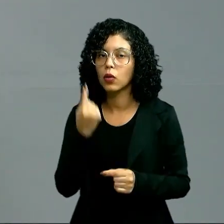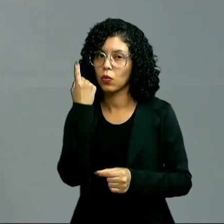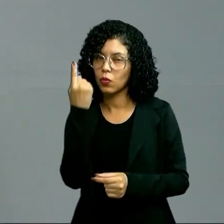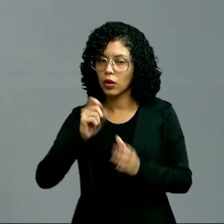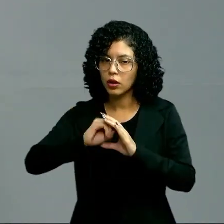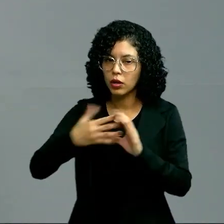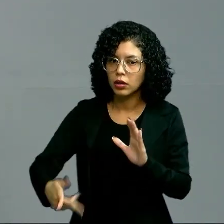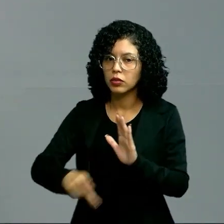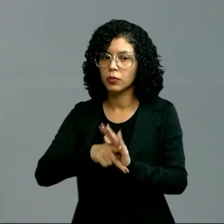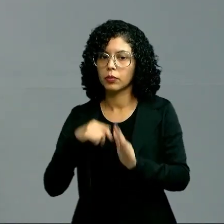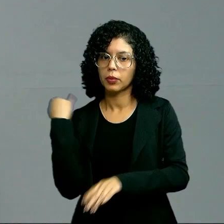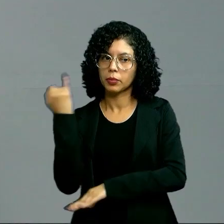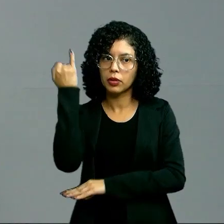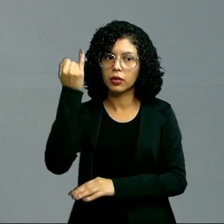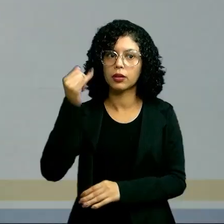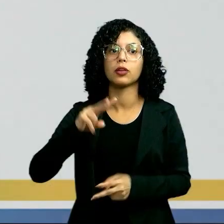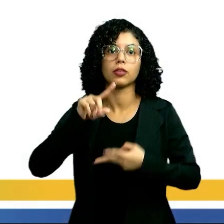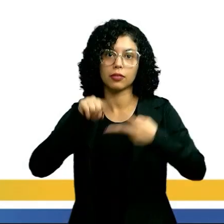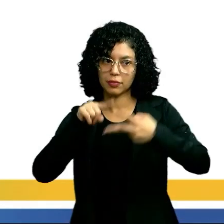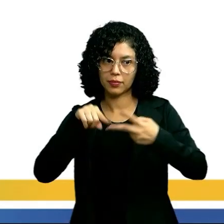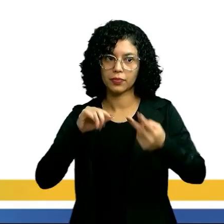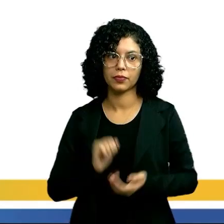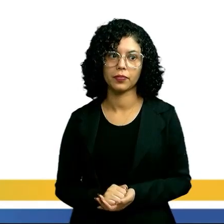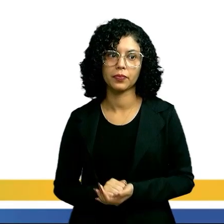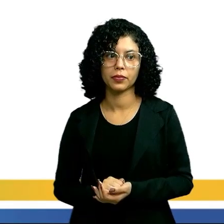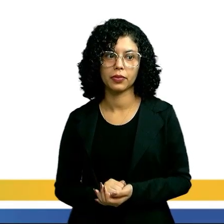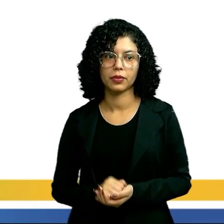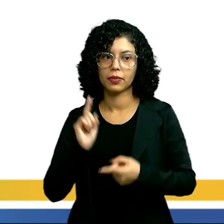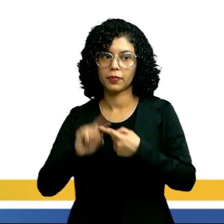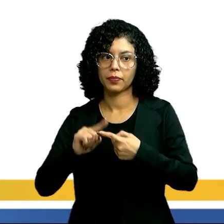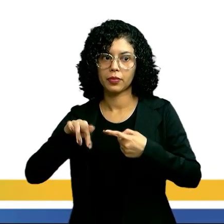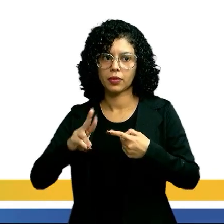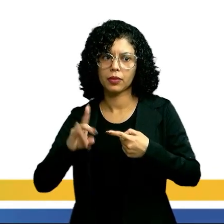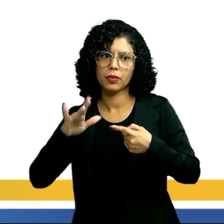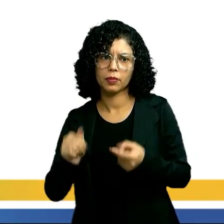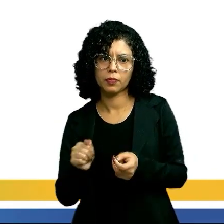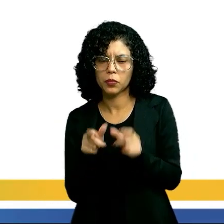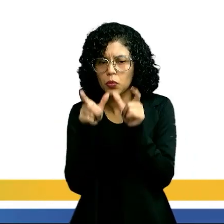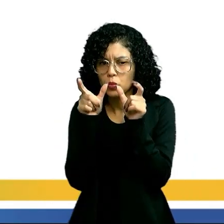característica é muito importante? Eu falei até duas vezes. Olha só. Alternativa A.